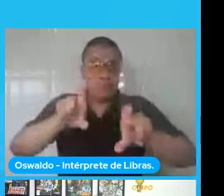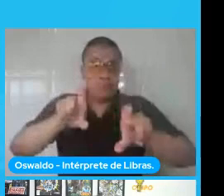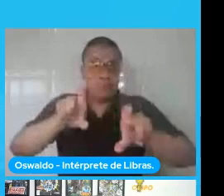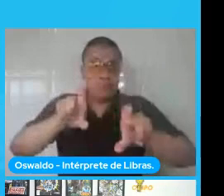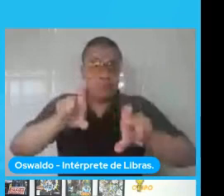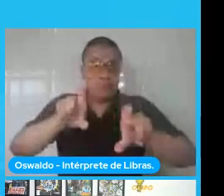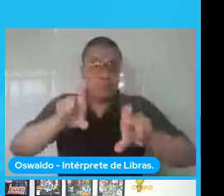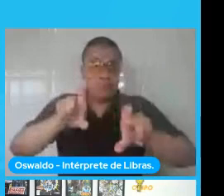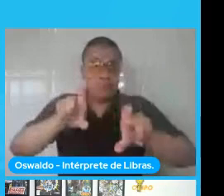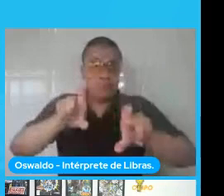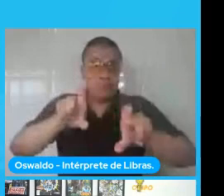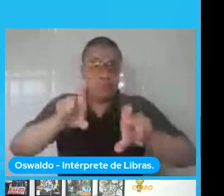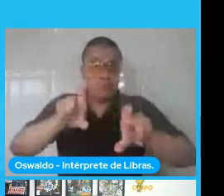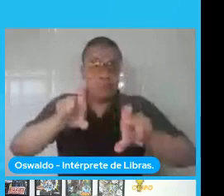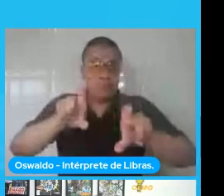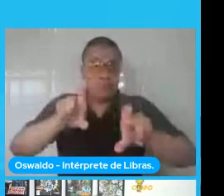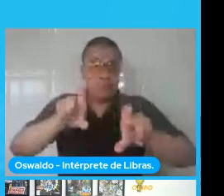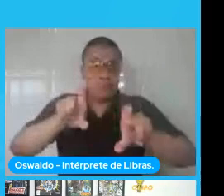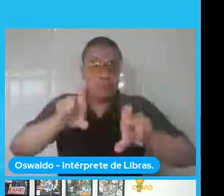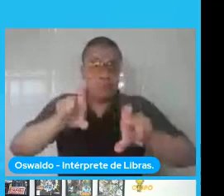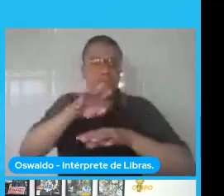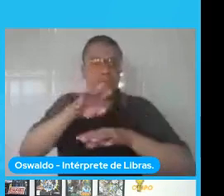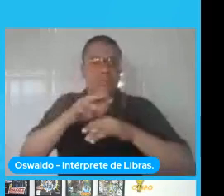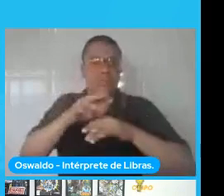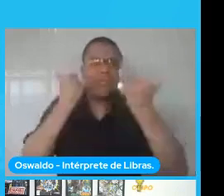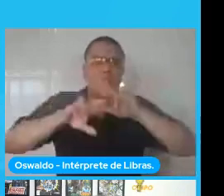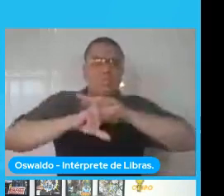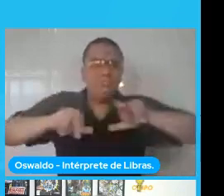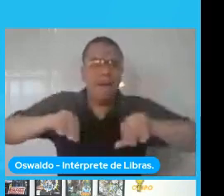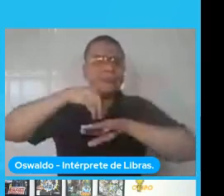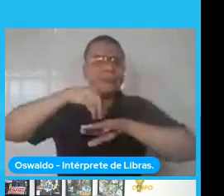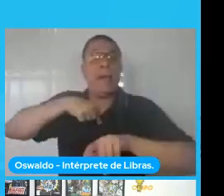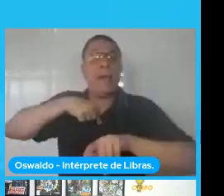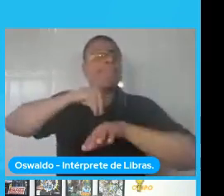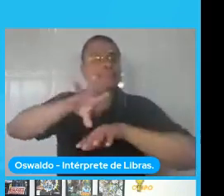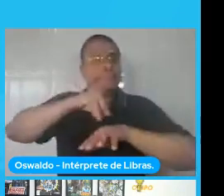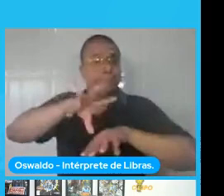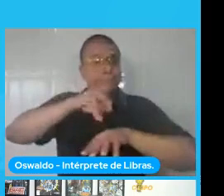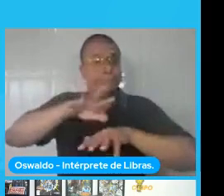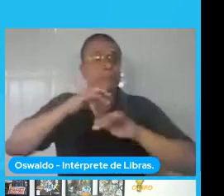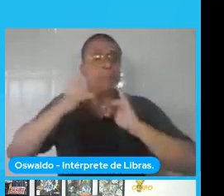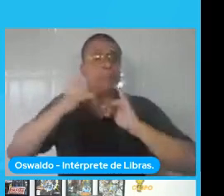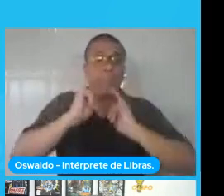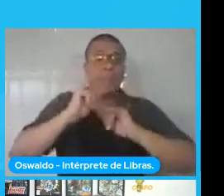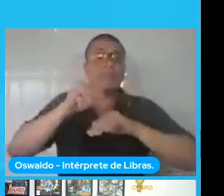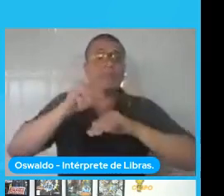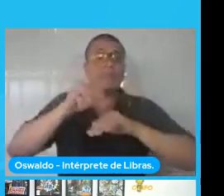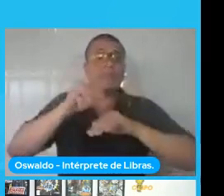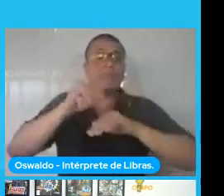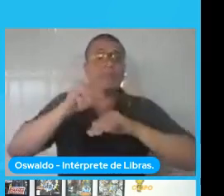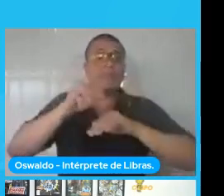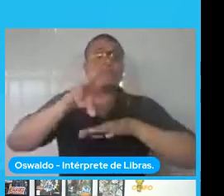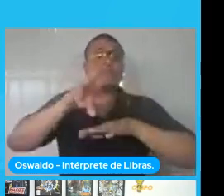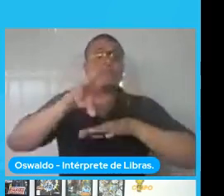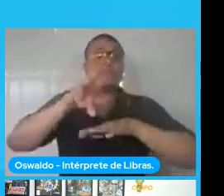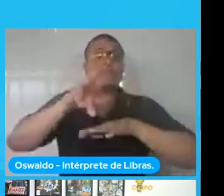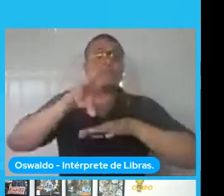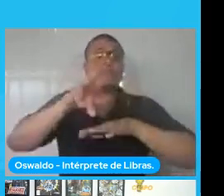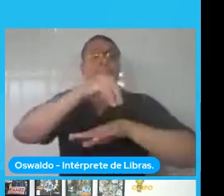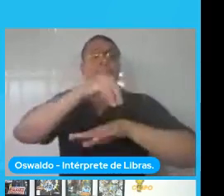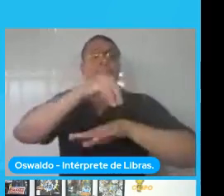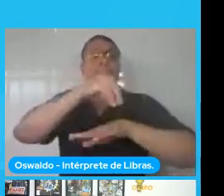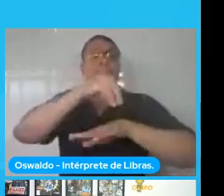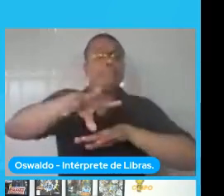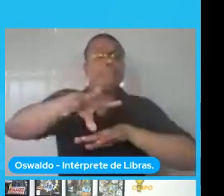e a quantidade de dados, repetição e tudo mais, mais ela vai aprender e menos ela vai estar enviesada, né. E é importante eu